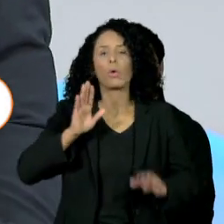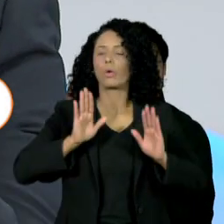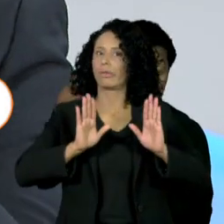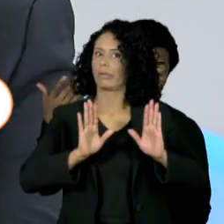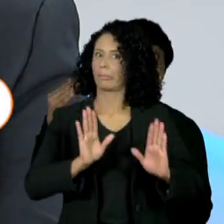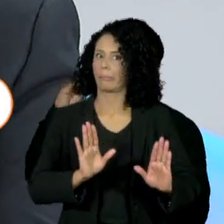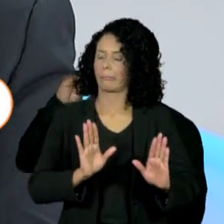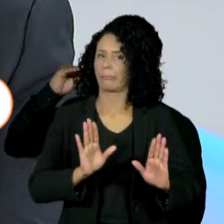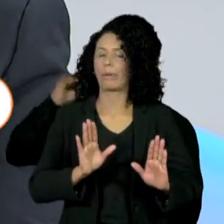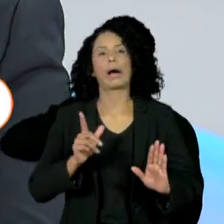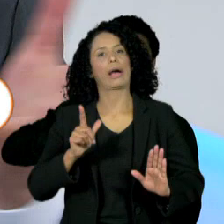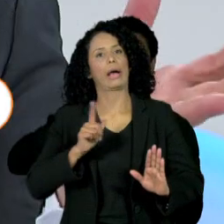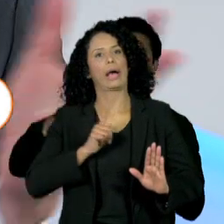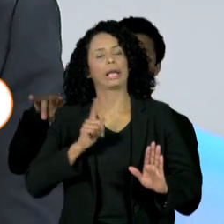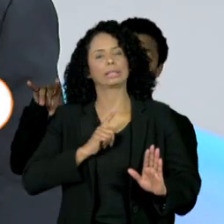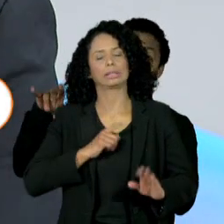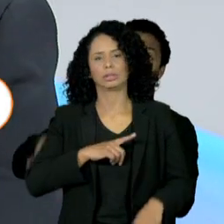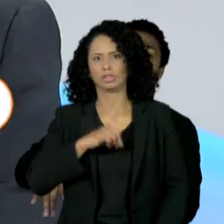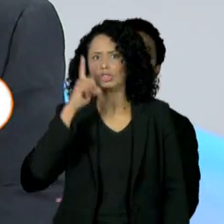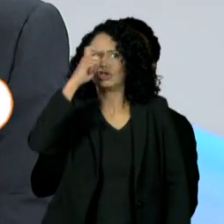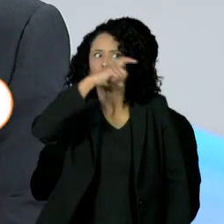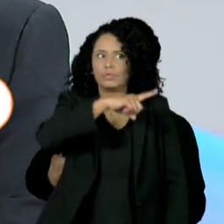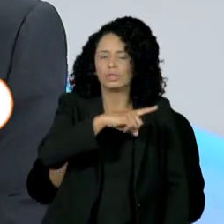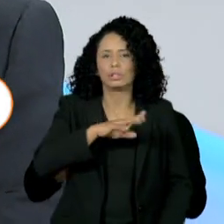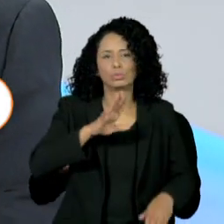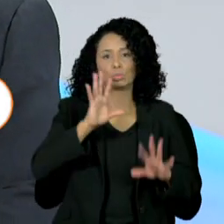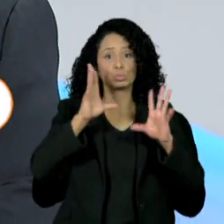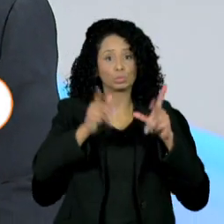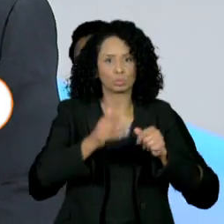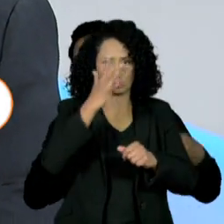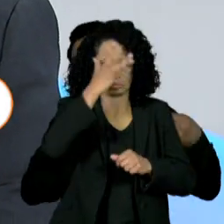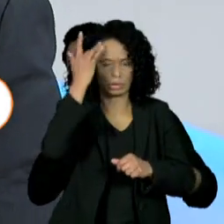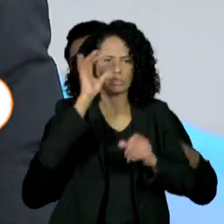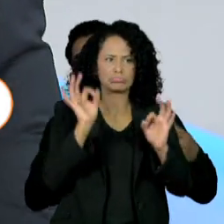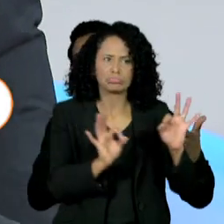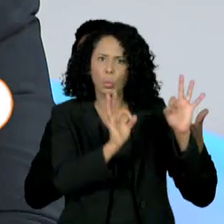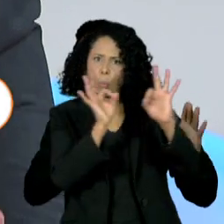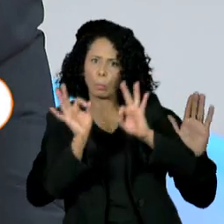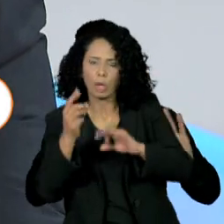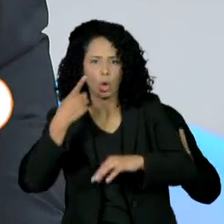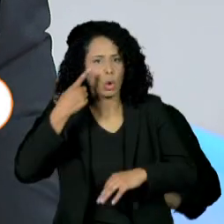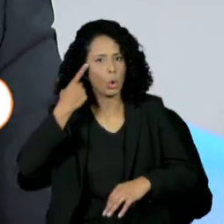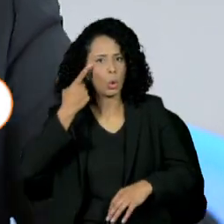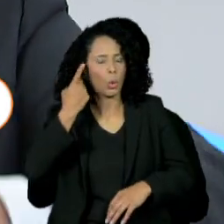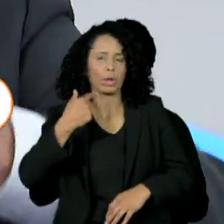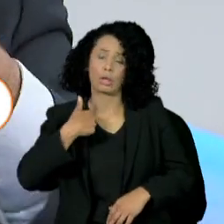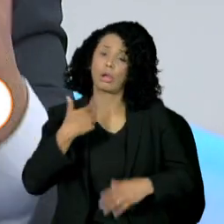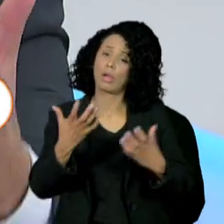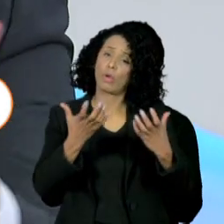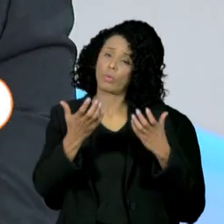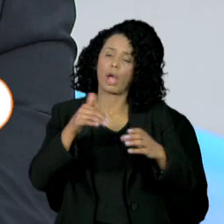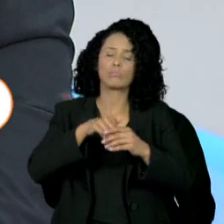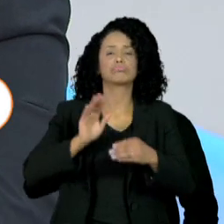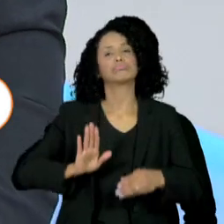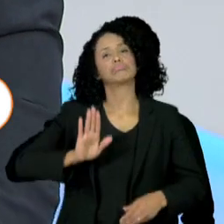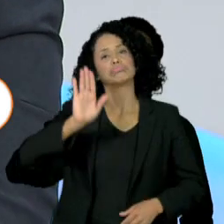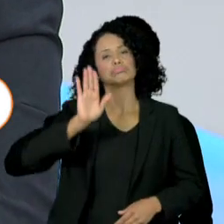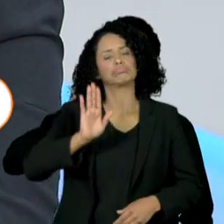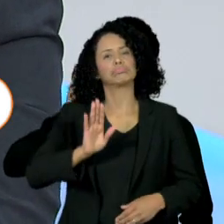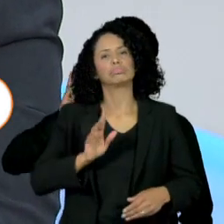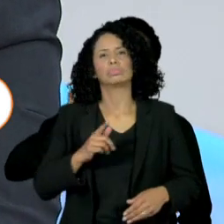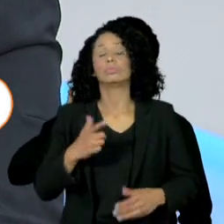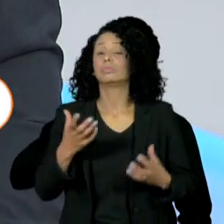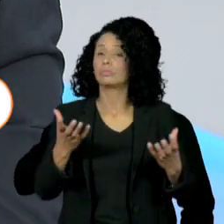e tendo um desgaste que todo mundo acompanhou aí de perto, é meio natural que eu seja candidato para colocar em prática aquilo que eu tive